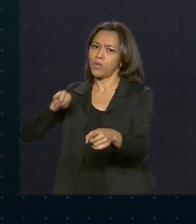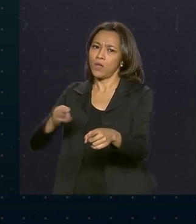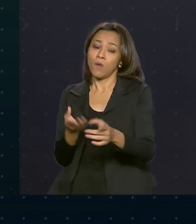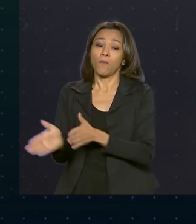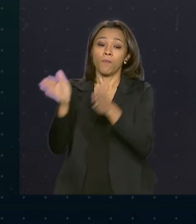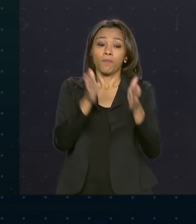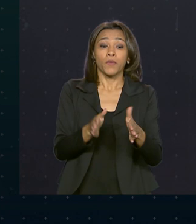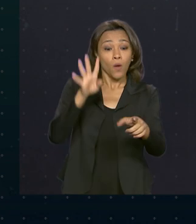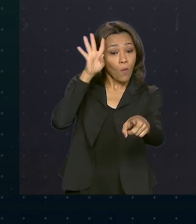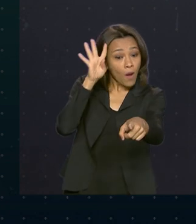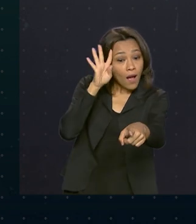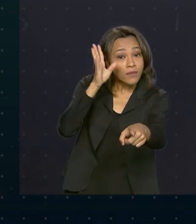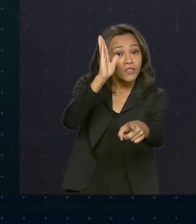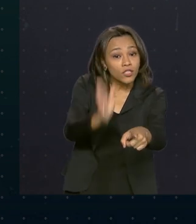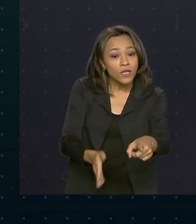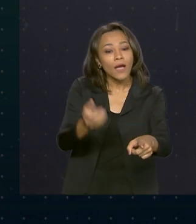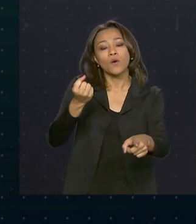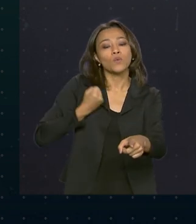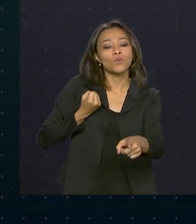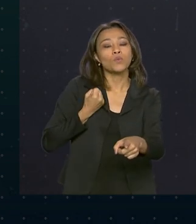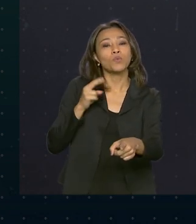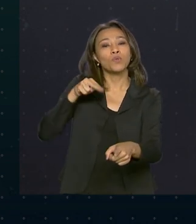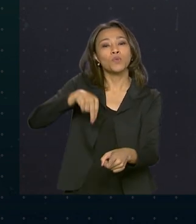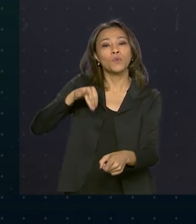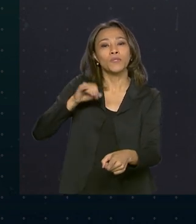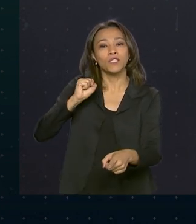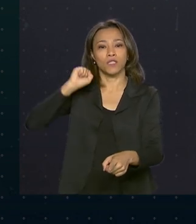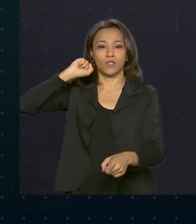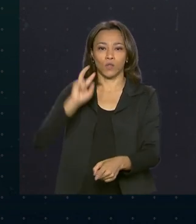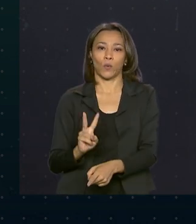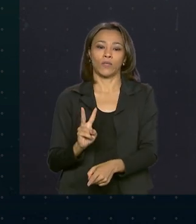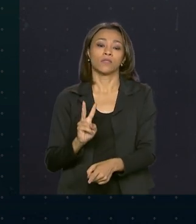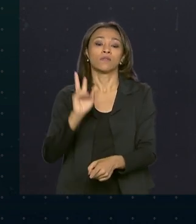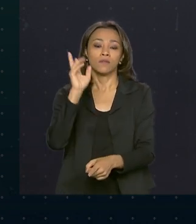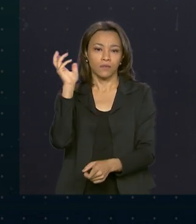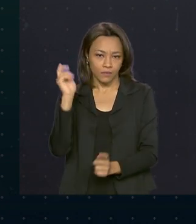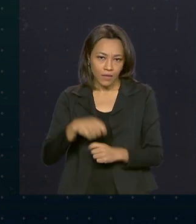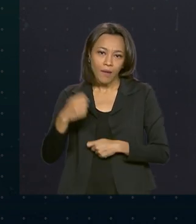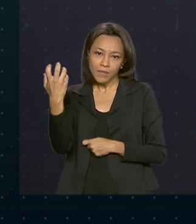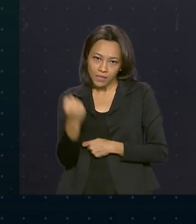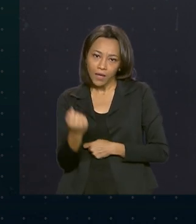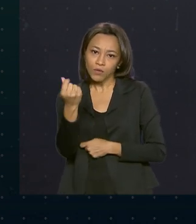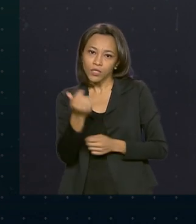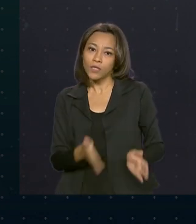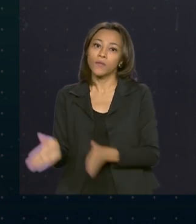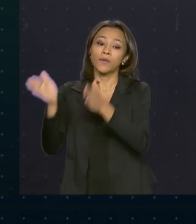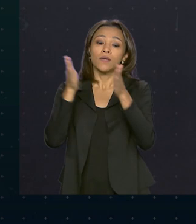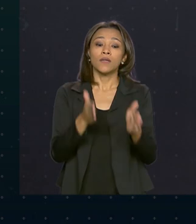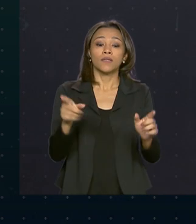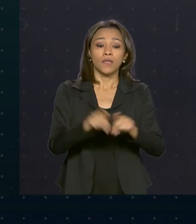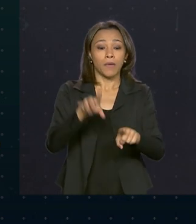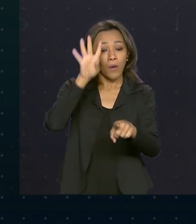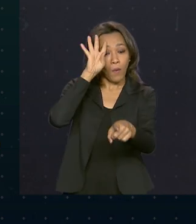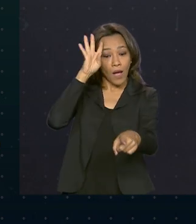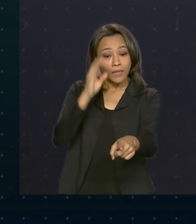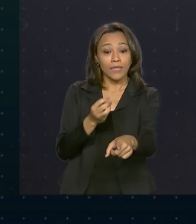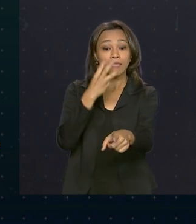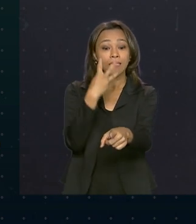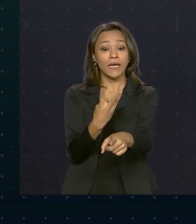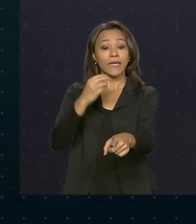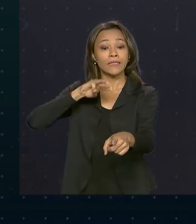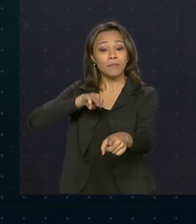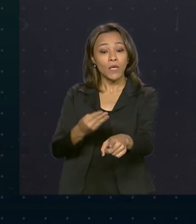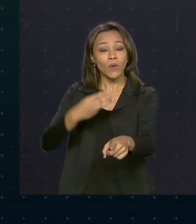pessoas, desta vez com o NIS Final 2, vão poder sacar o dinheiro. Também nesta quarta-feira, 3 milhões e